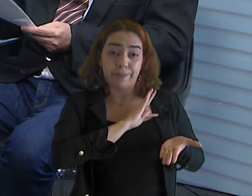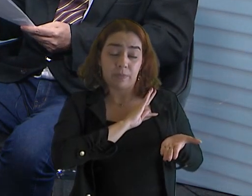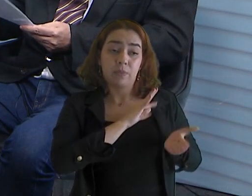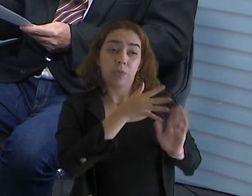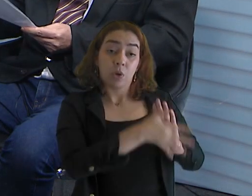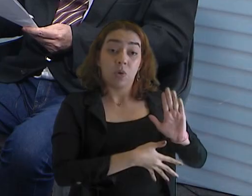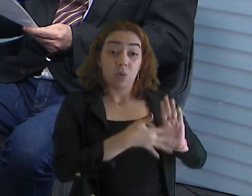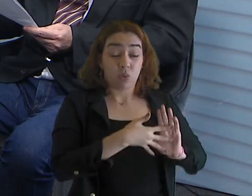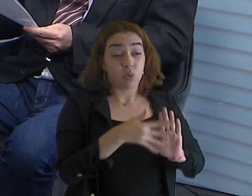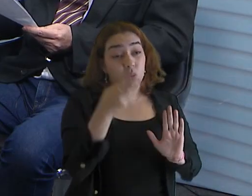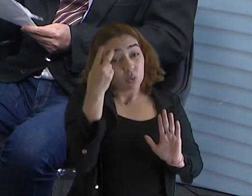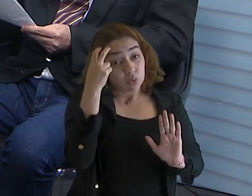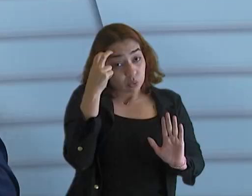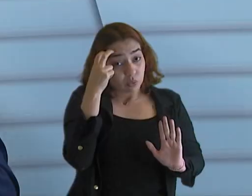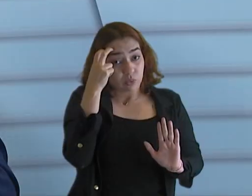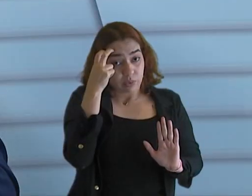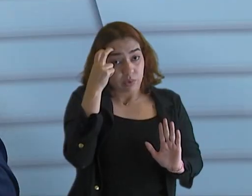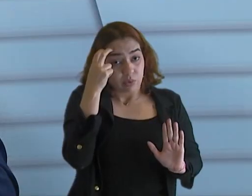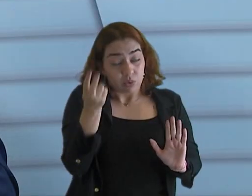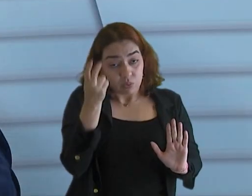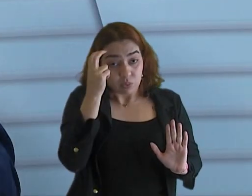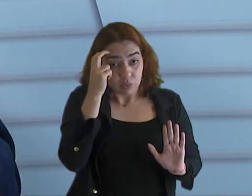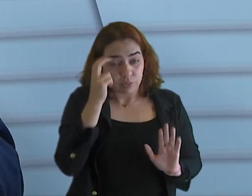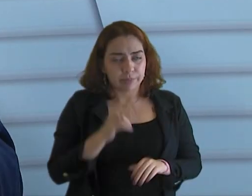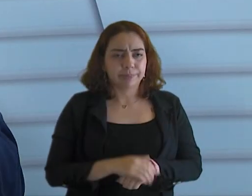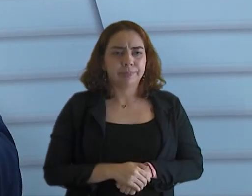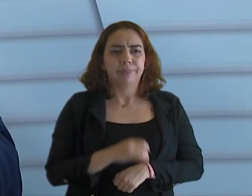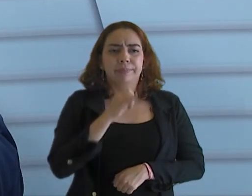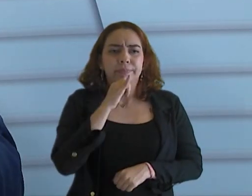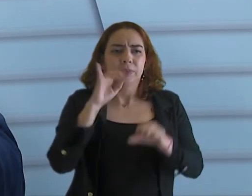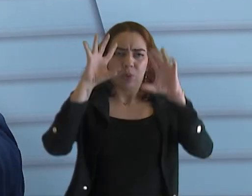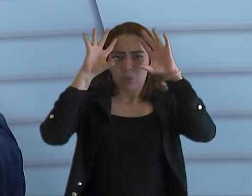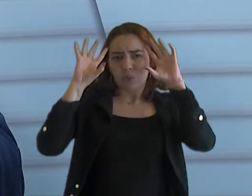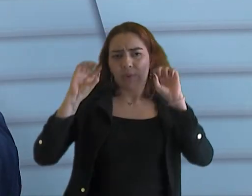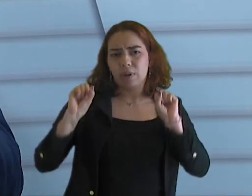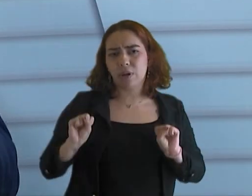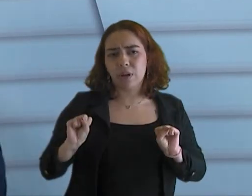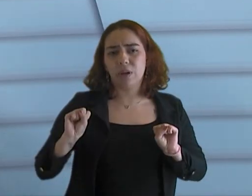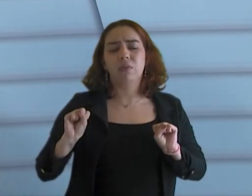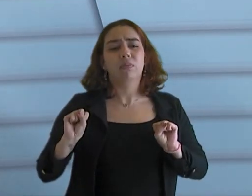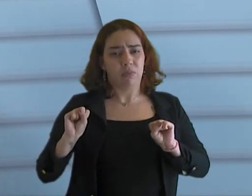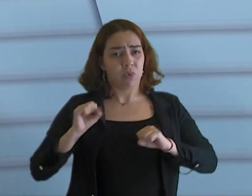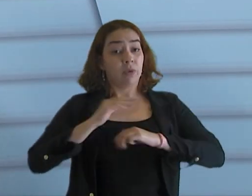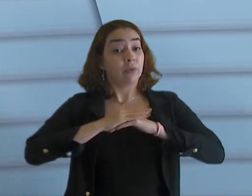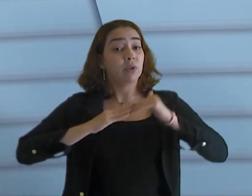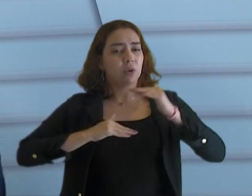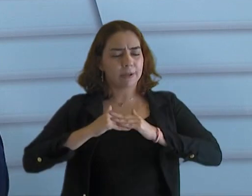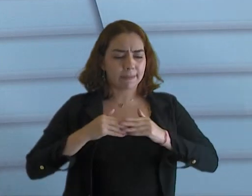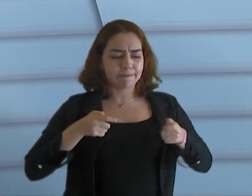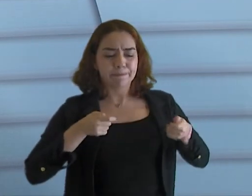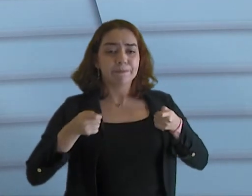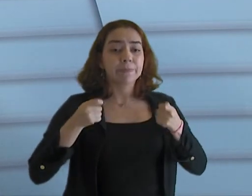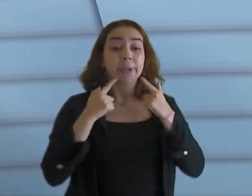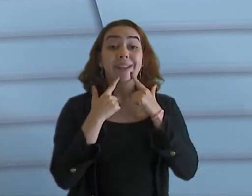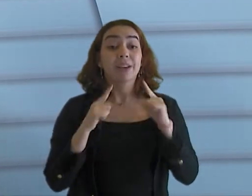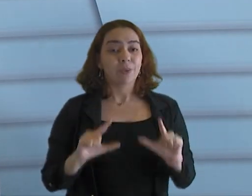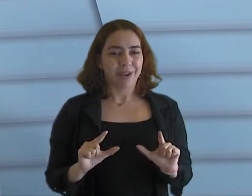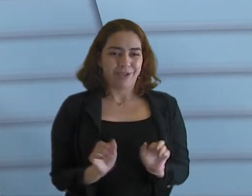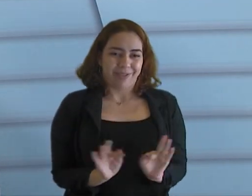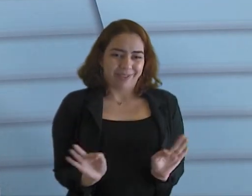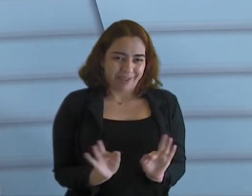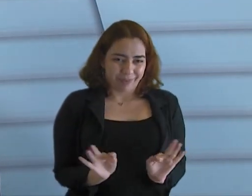cultura. A gente tem que... Os conselheiros e todos os técnicos... A gente tem que se policiar para adotar essa linguagem. Mas, para além disso,